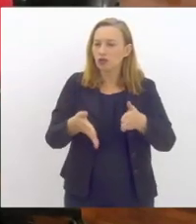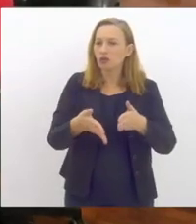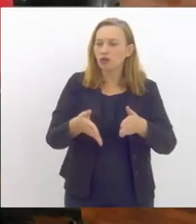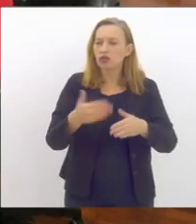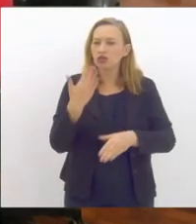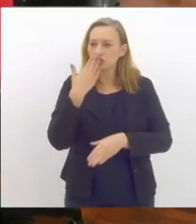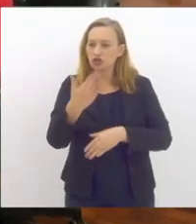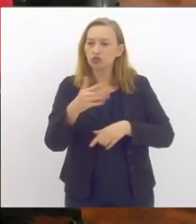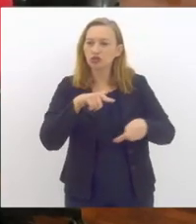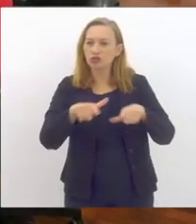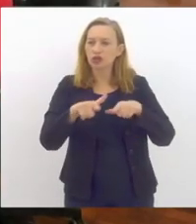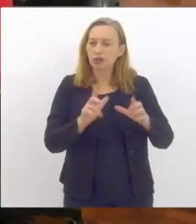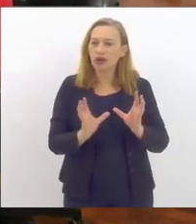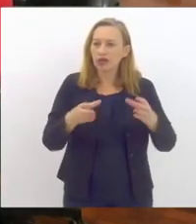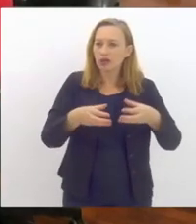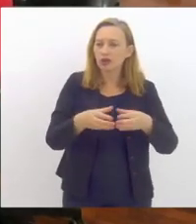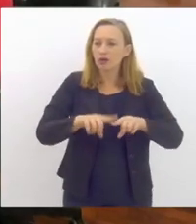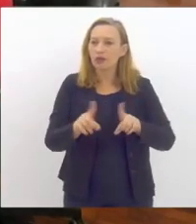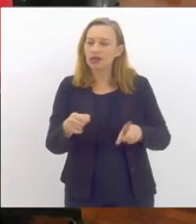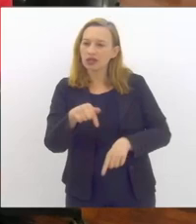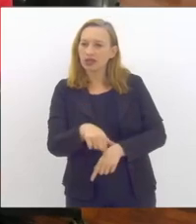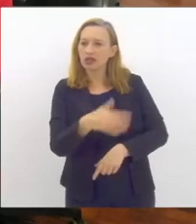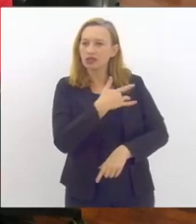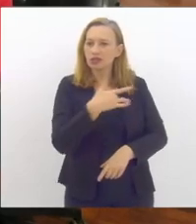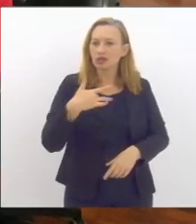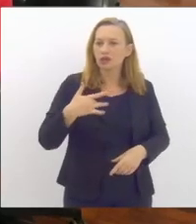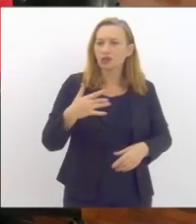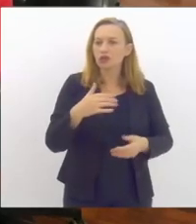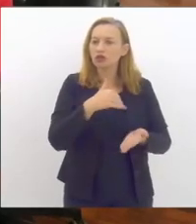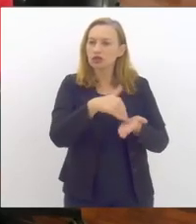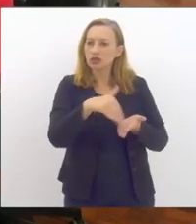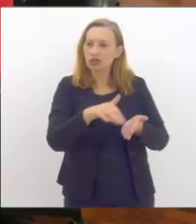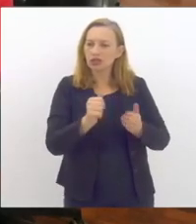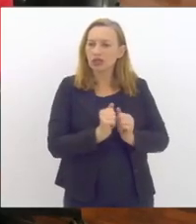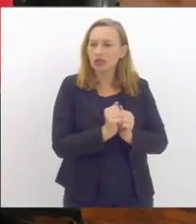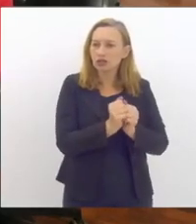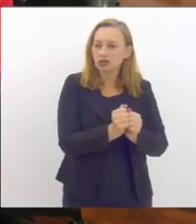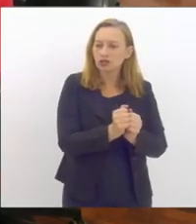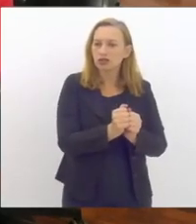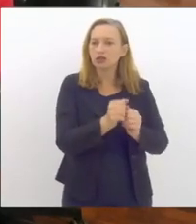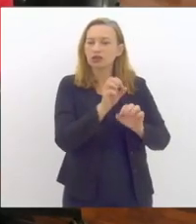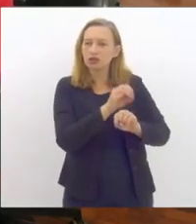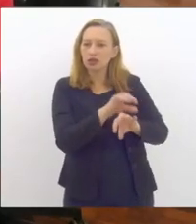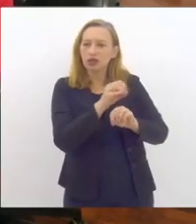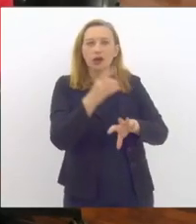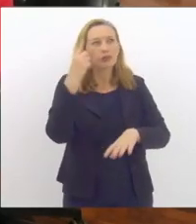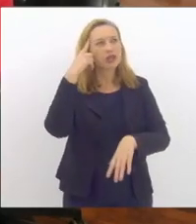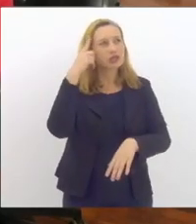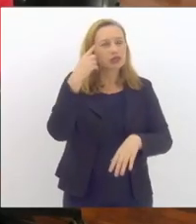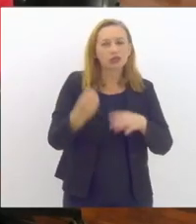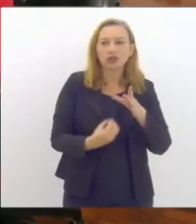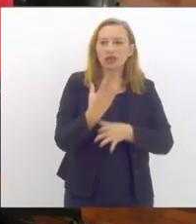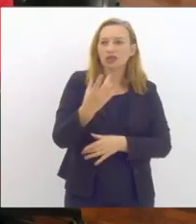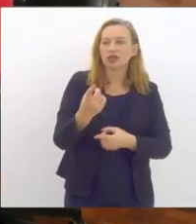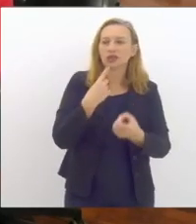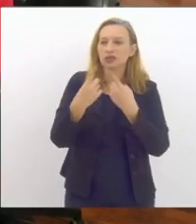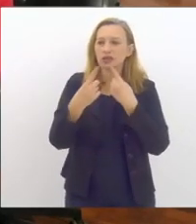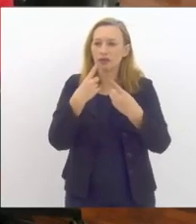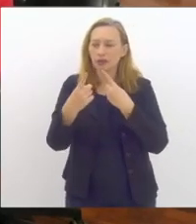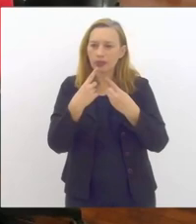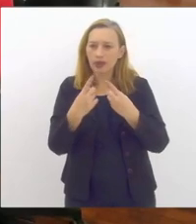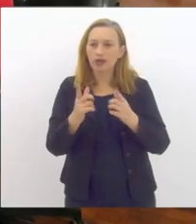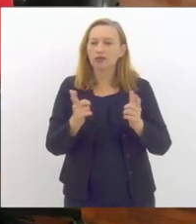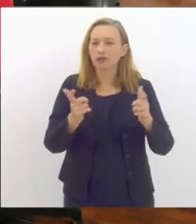mas que nós aqui da saúde e também com a SEDUC tentamos de forma criativa promover esse diálogo nesse cenário.